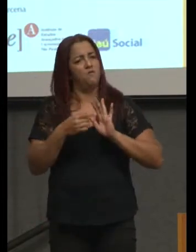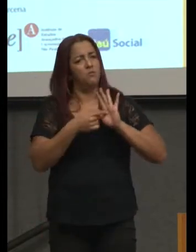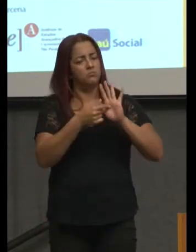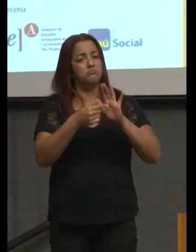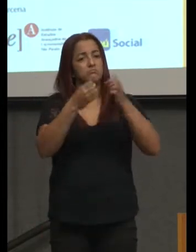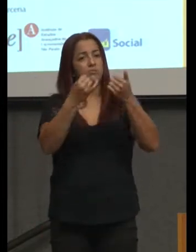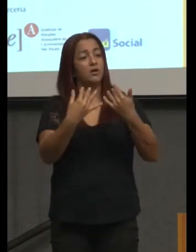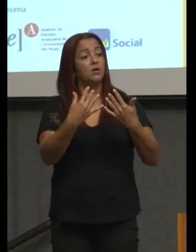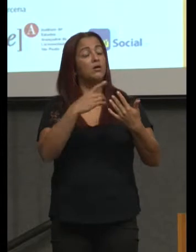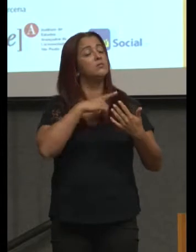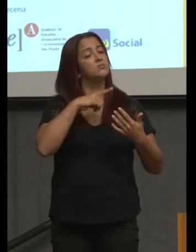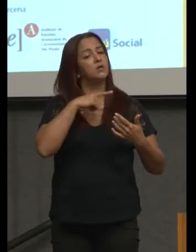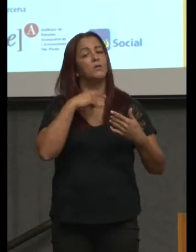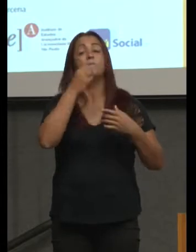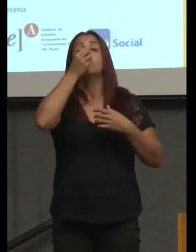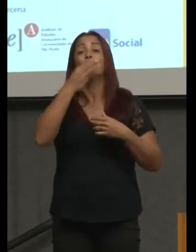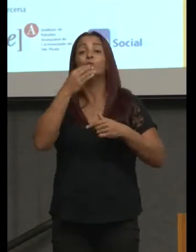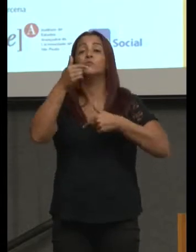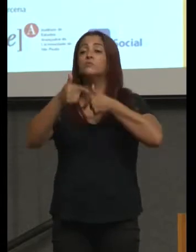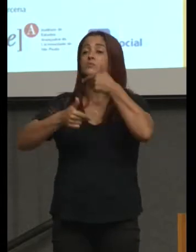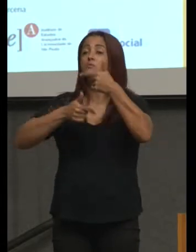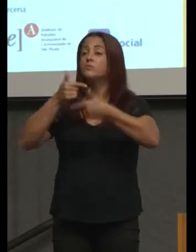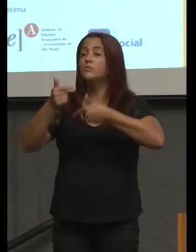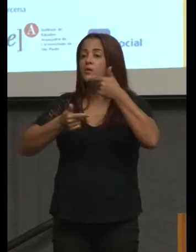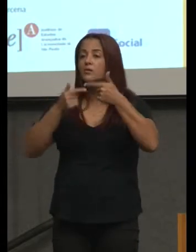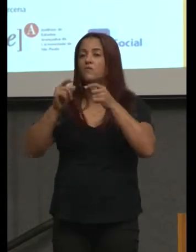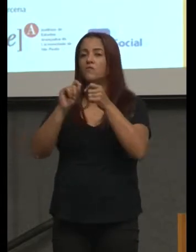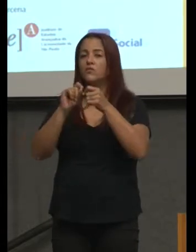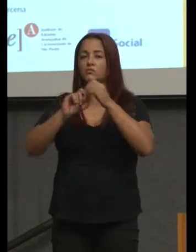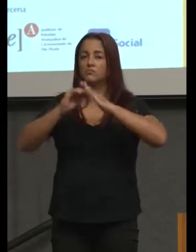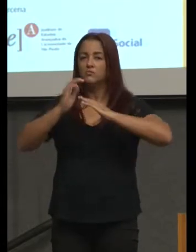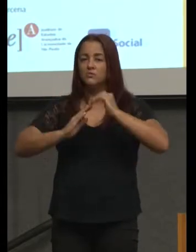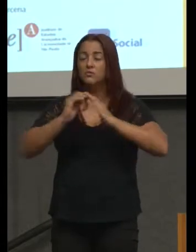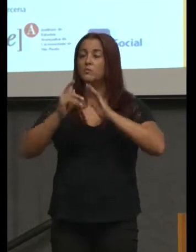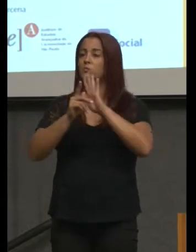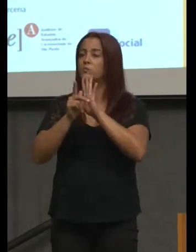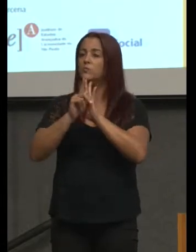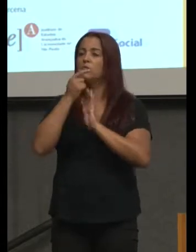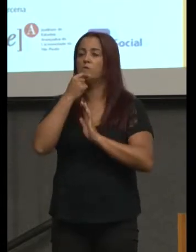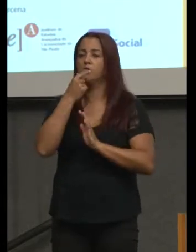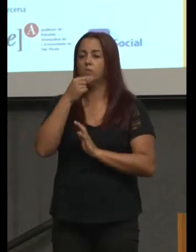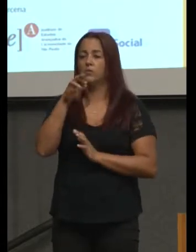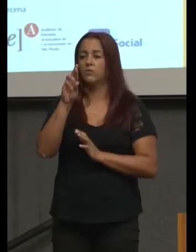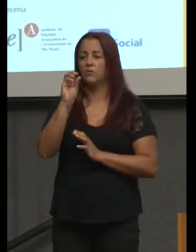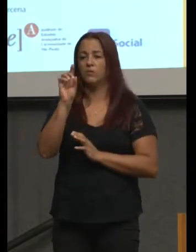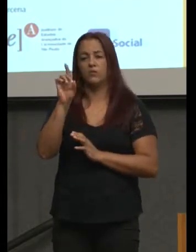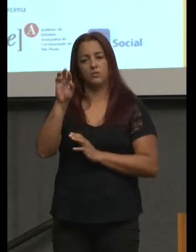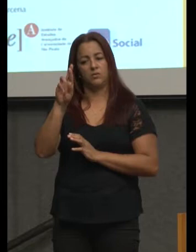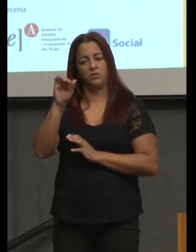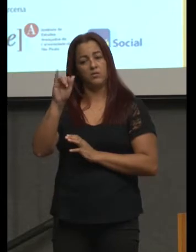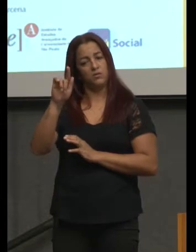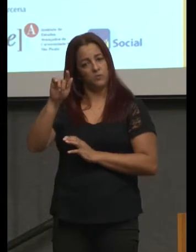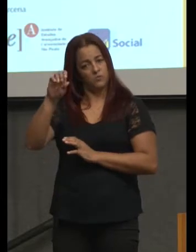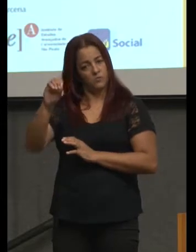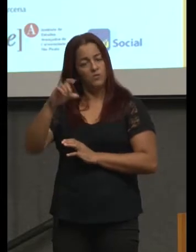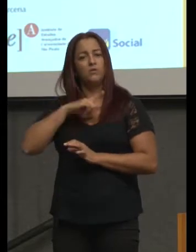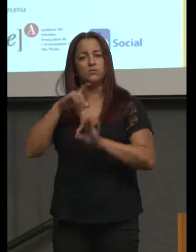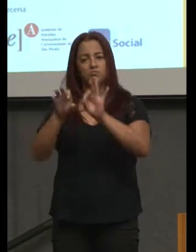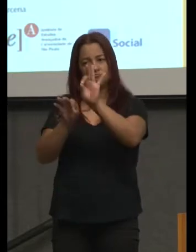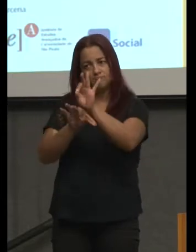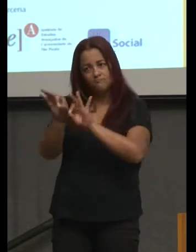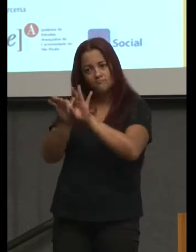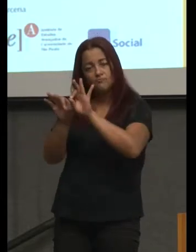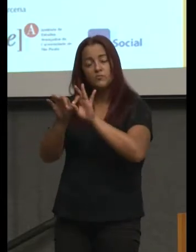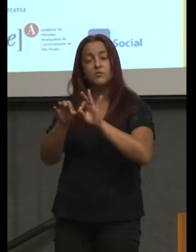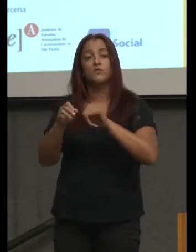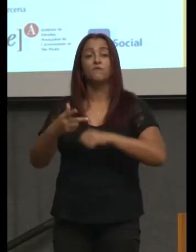nós estamos vendo o bom trabalho feito pelo Rodrigo de produzir vídeos sintéticos de 15 minutos